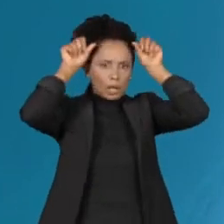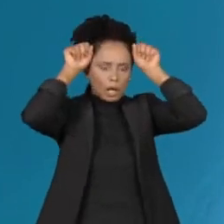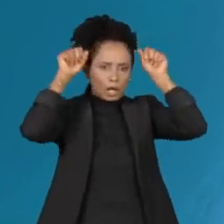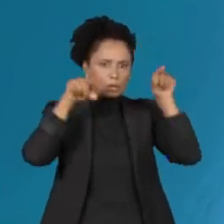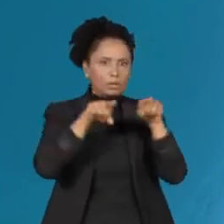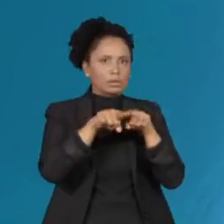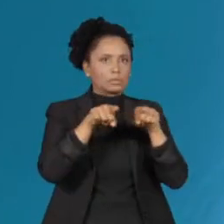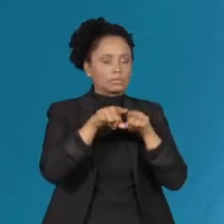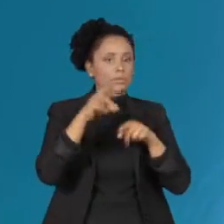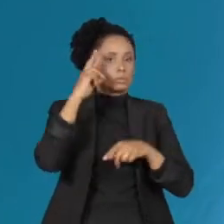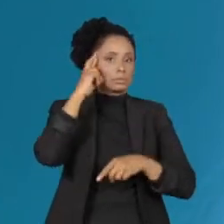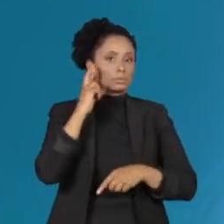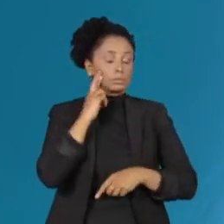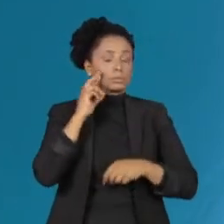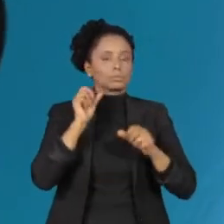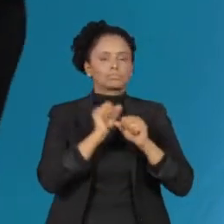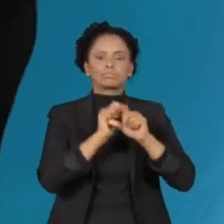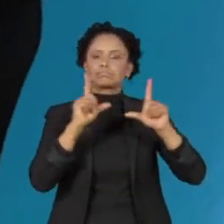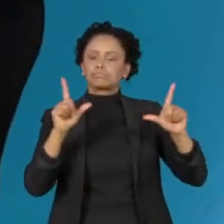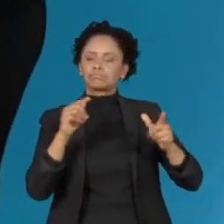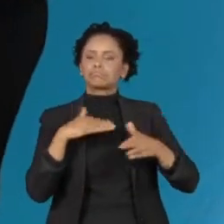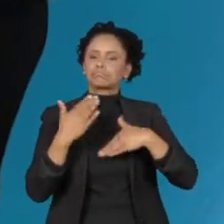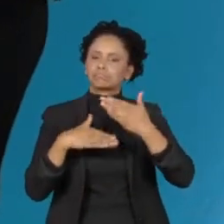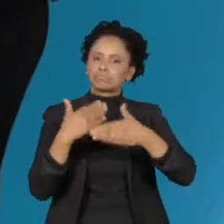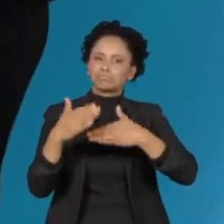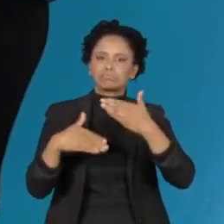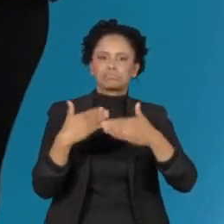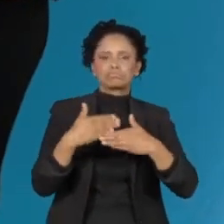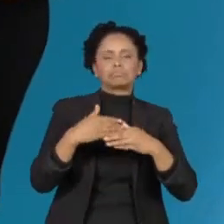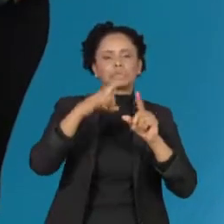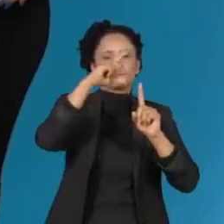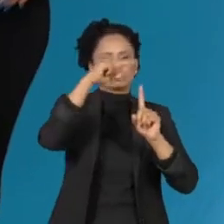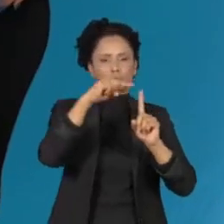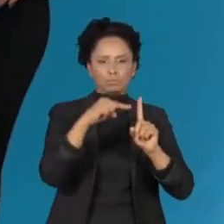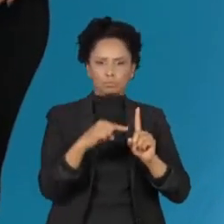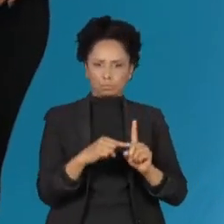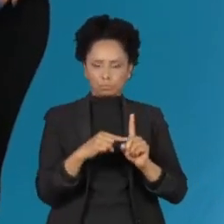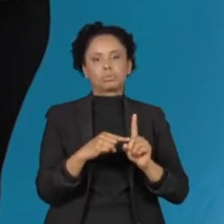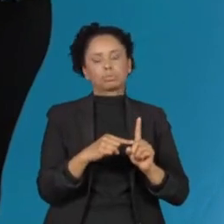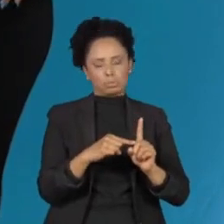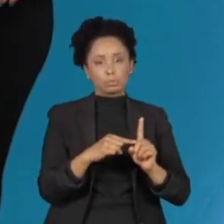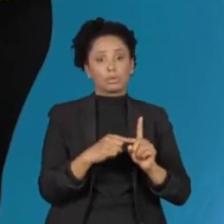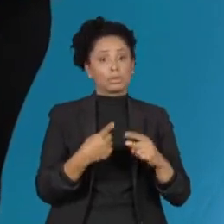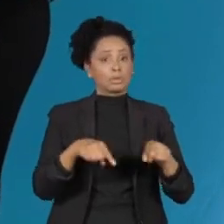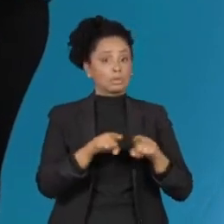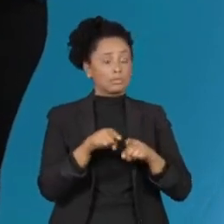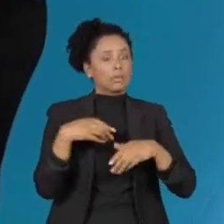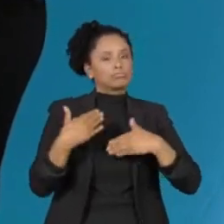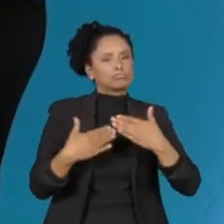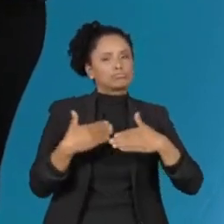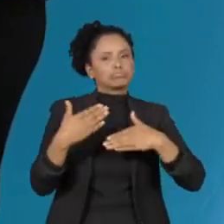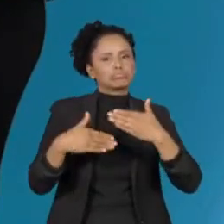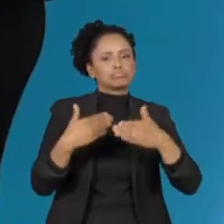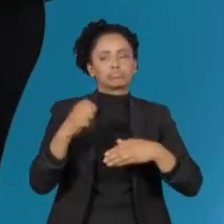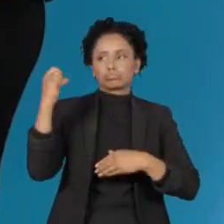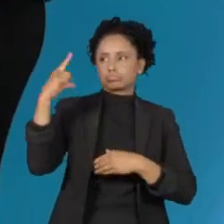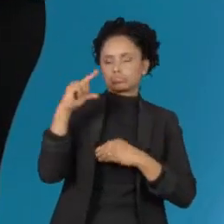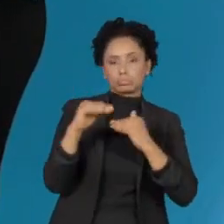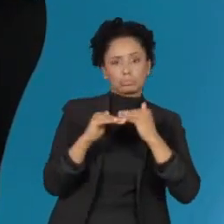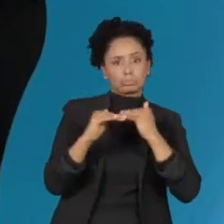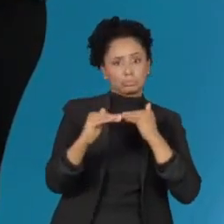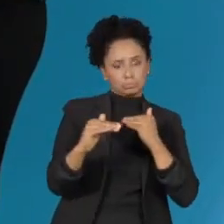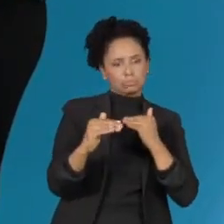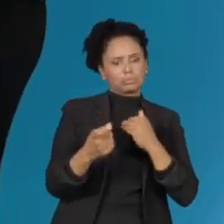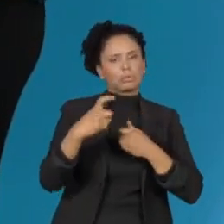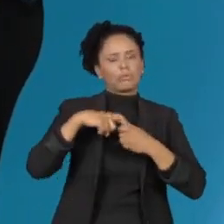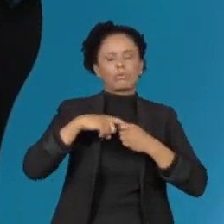em Rondônia. O amanhecer segue com temperaturas mais baixas nos dois estados, mas aos poucos, com a presença do sol, volta a ficar